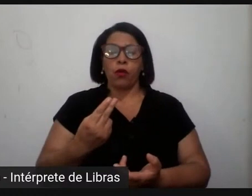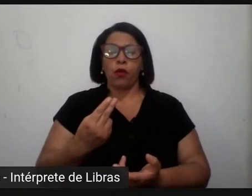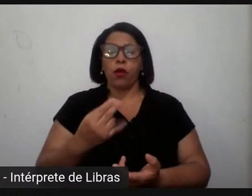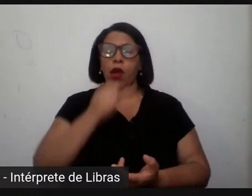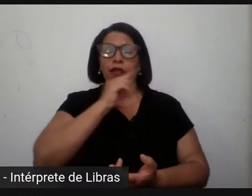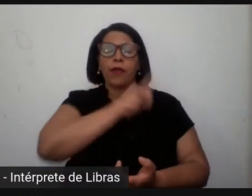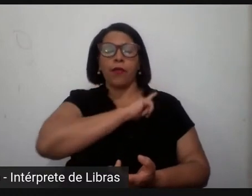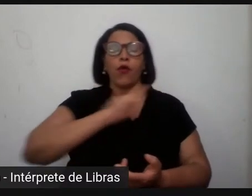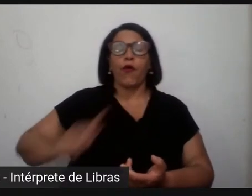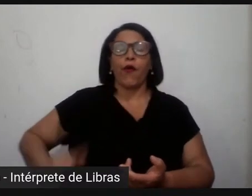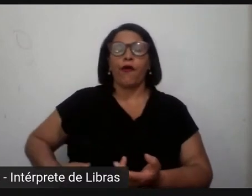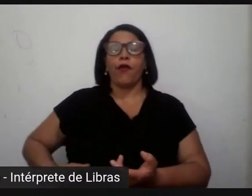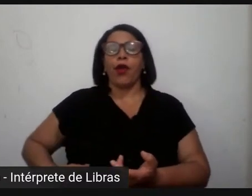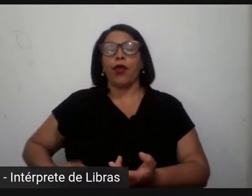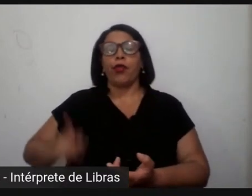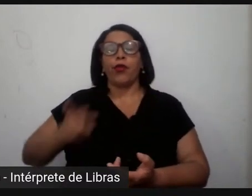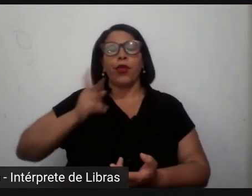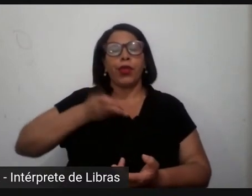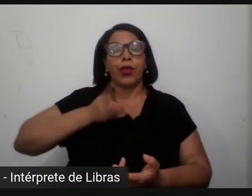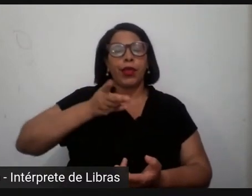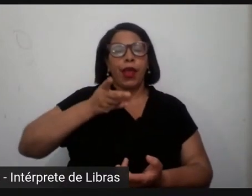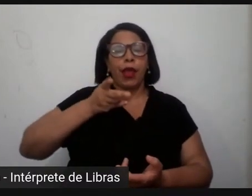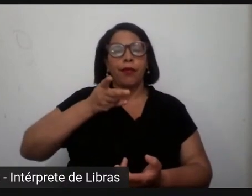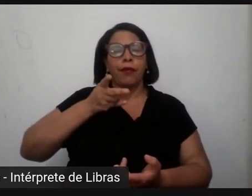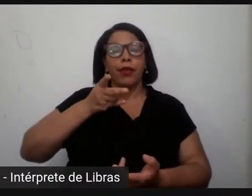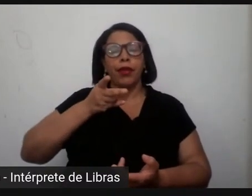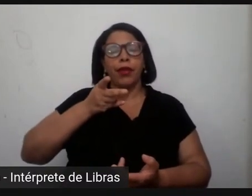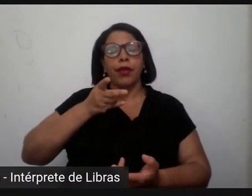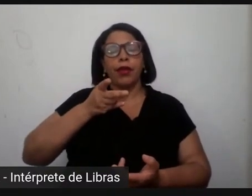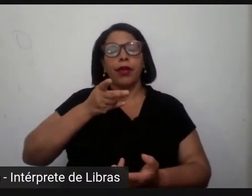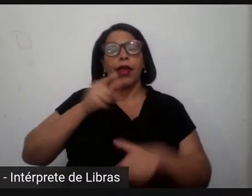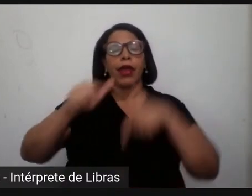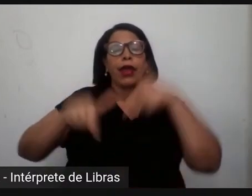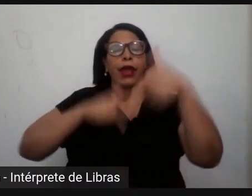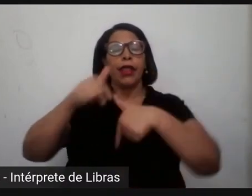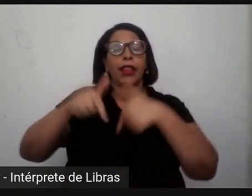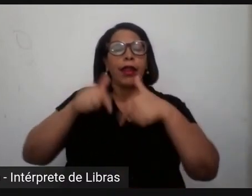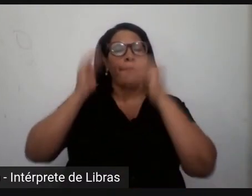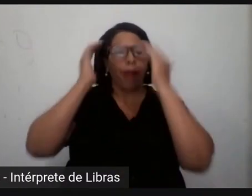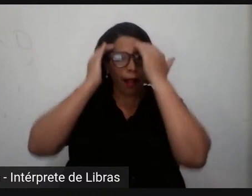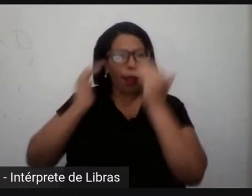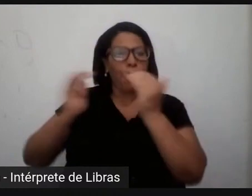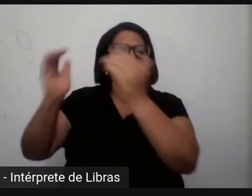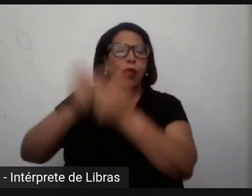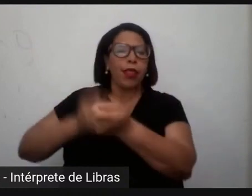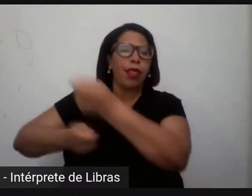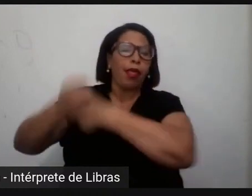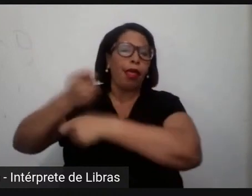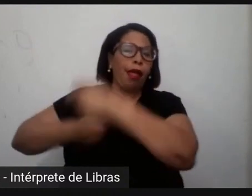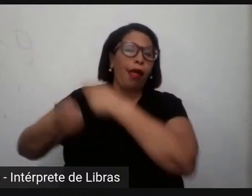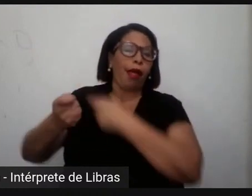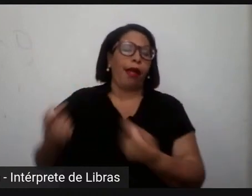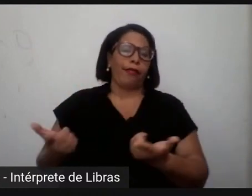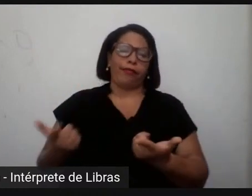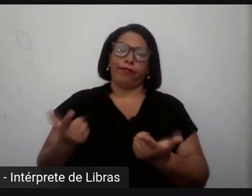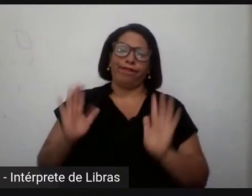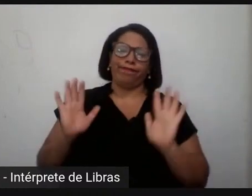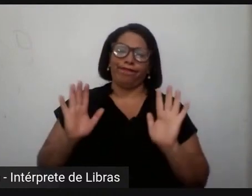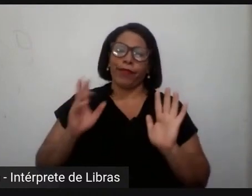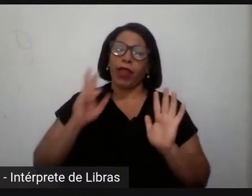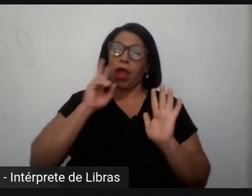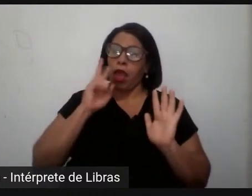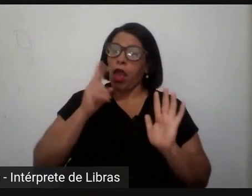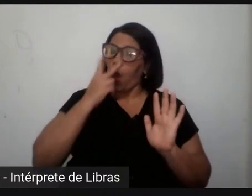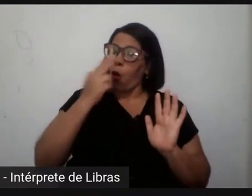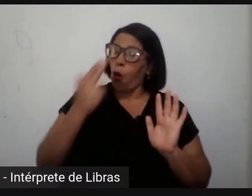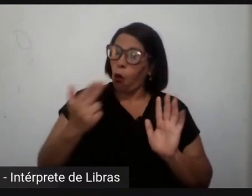como um agente que atua em favor do mercado. Eu acho que a primeira visão que a gente